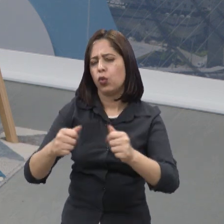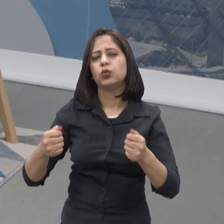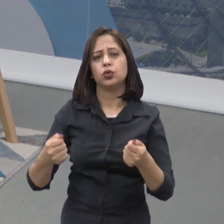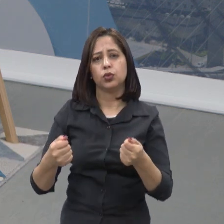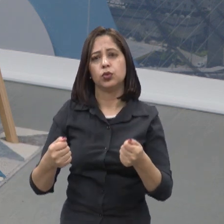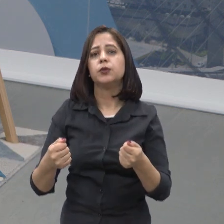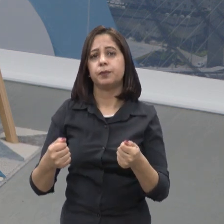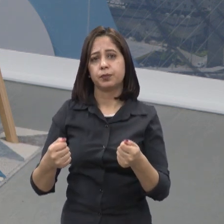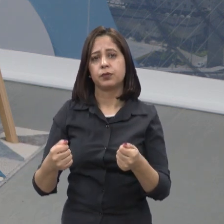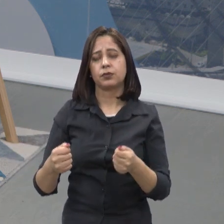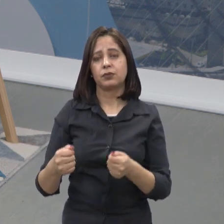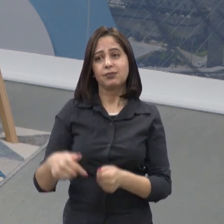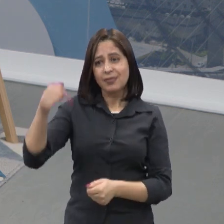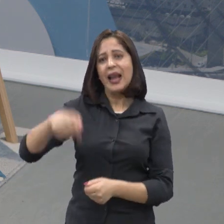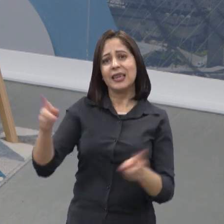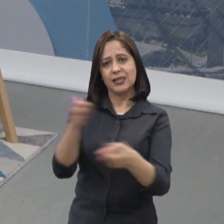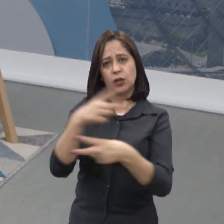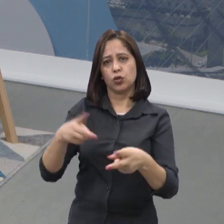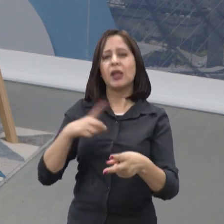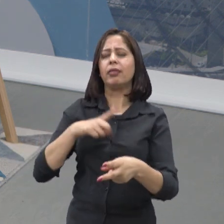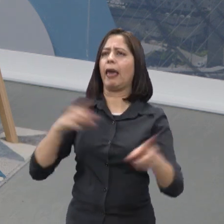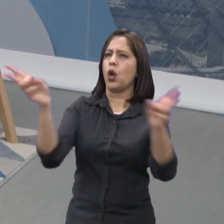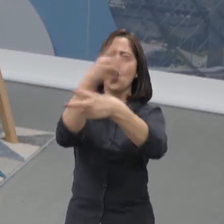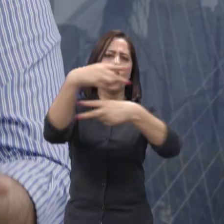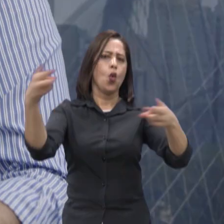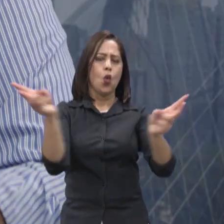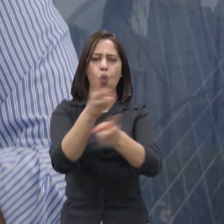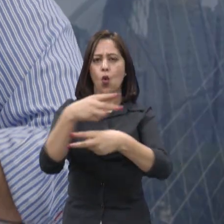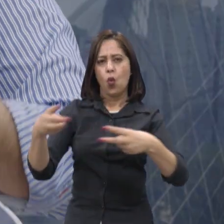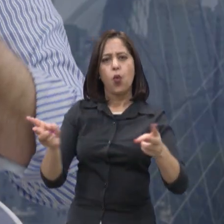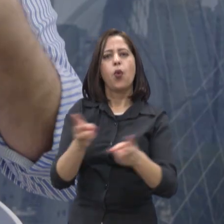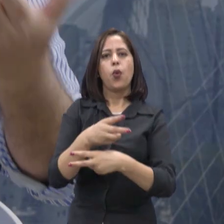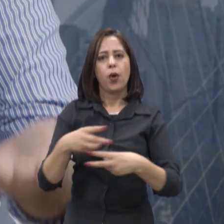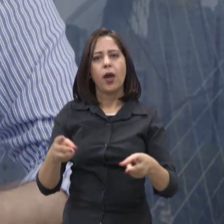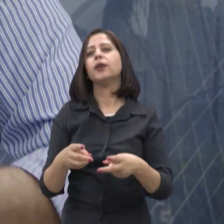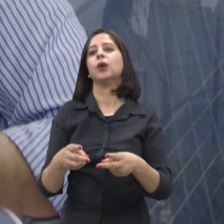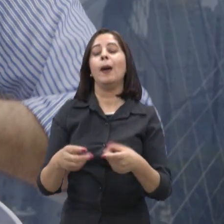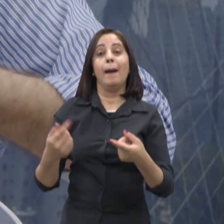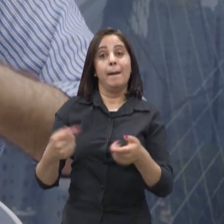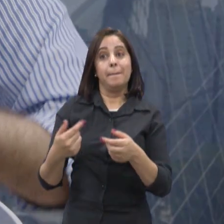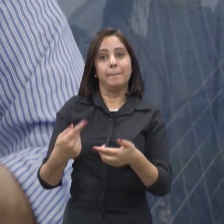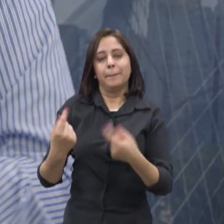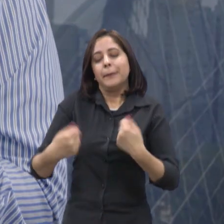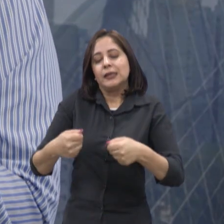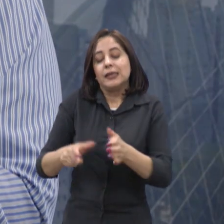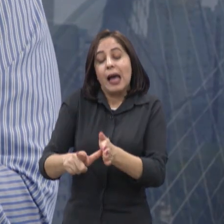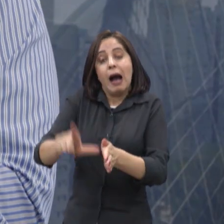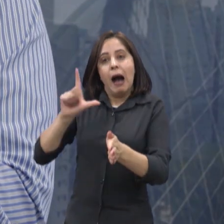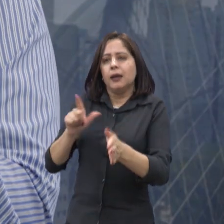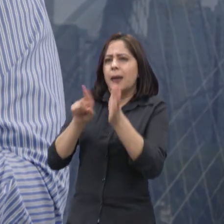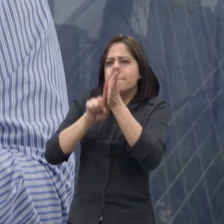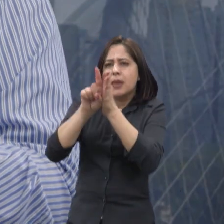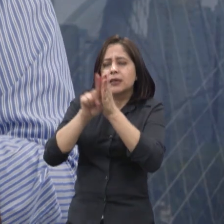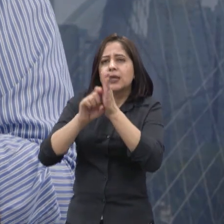lá e fala, ah, aqui venta bastante, vou colocar aqui. Não, não é assim. Tem que ver se é viável a quantidade de vento, o que vai ser gerado economicamente e assim por